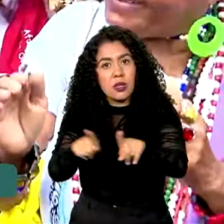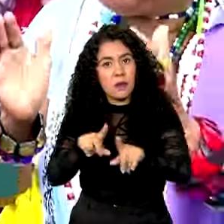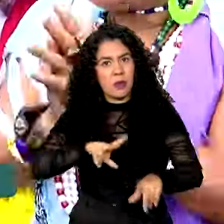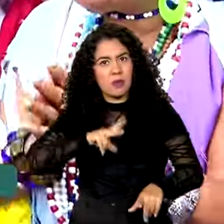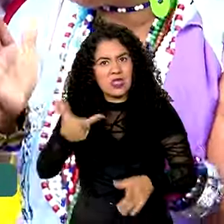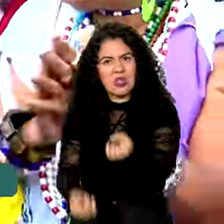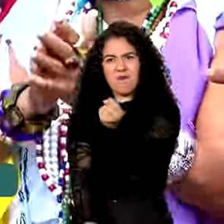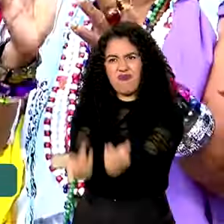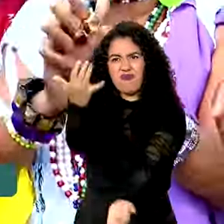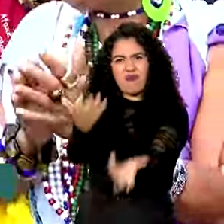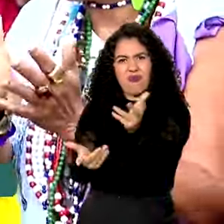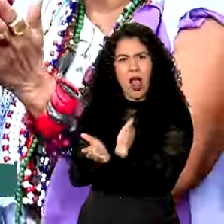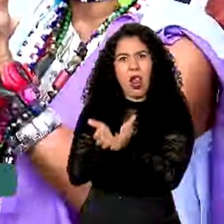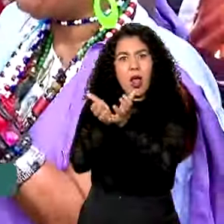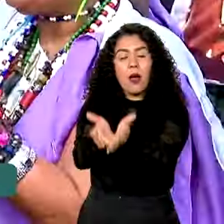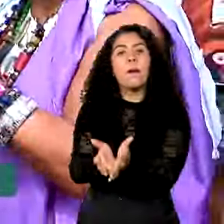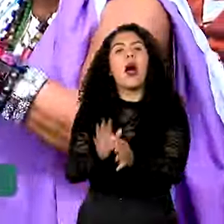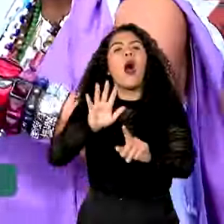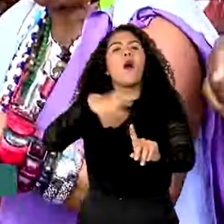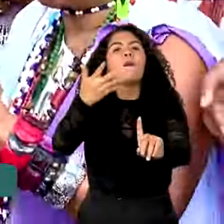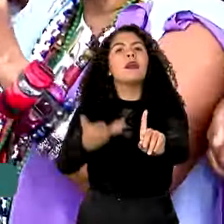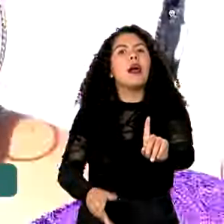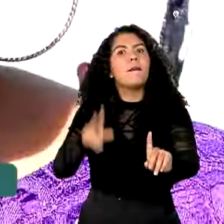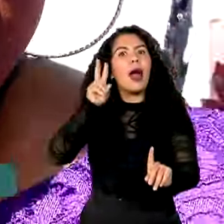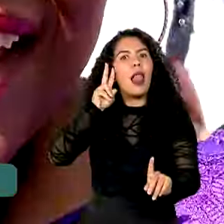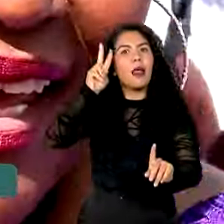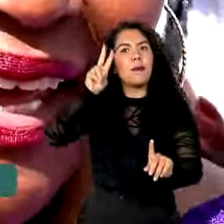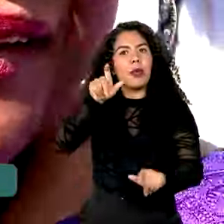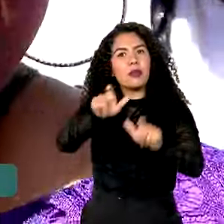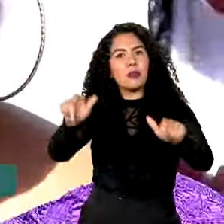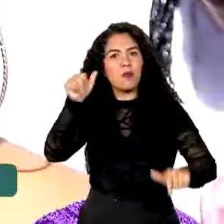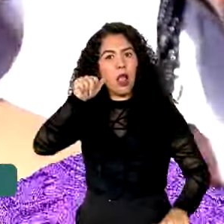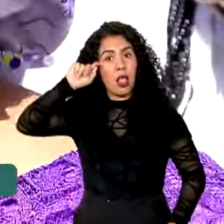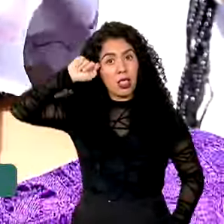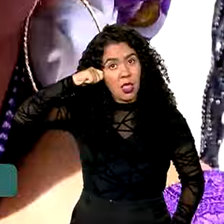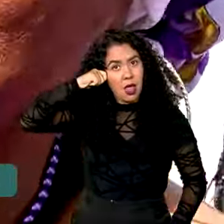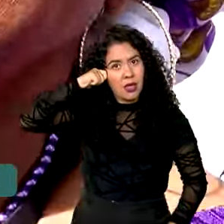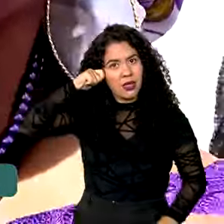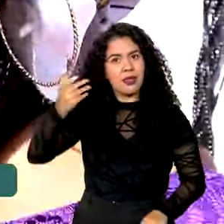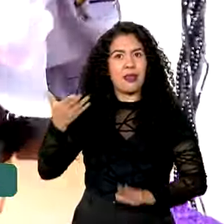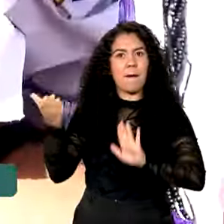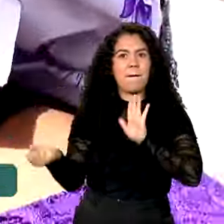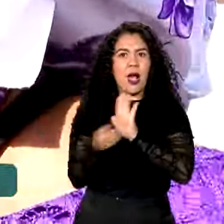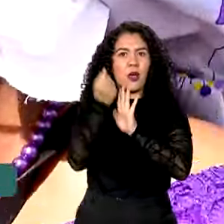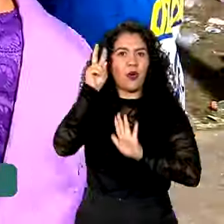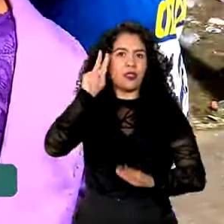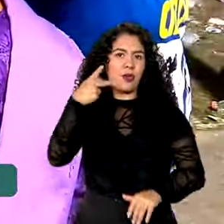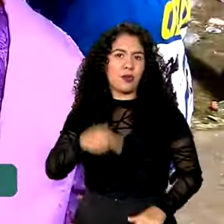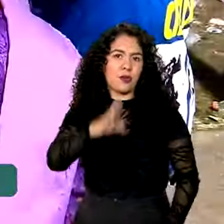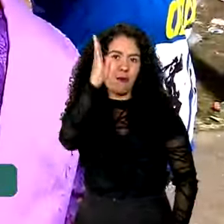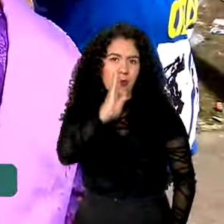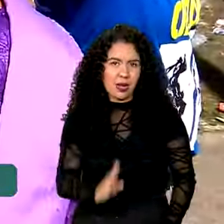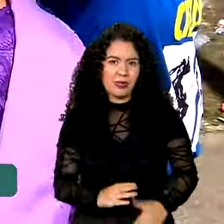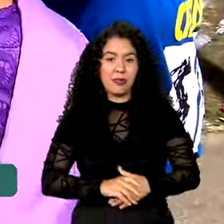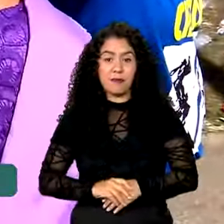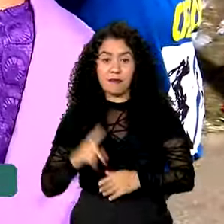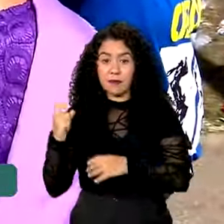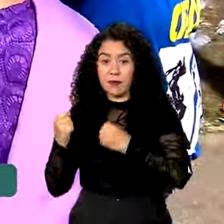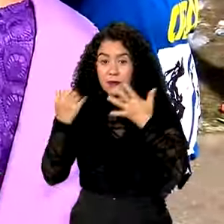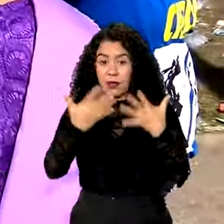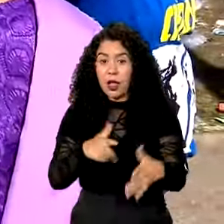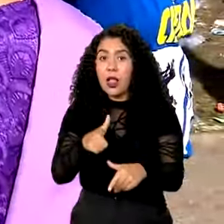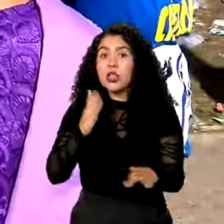Segundo ela, a homenagem é para lembrar a presença das mulheres negras na história do país. Essa história foi